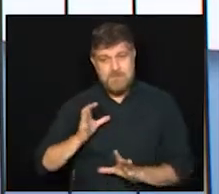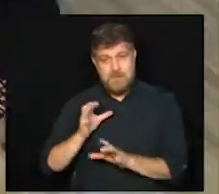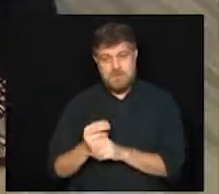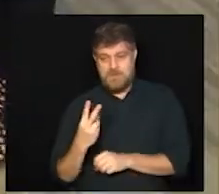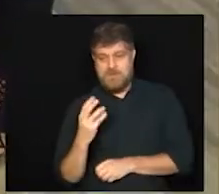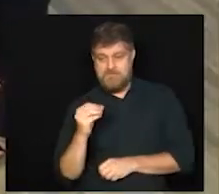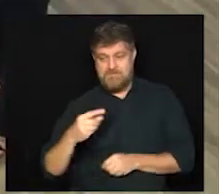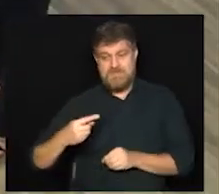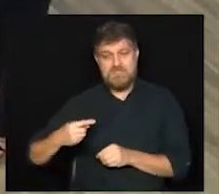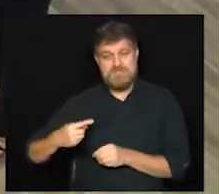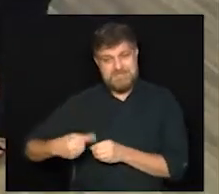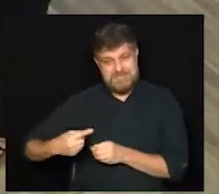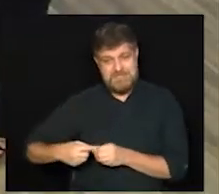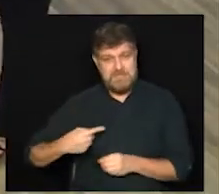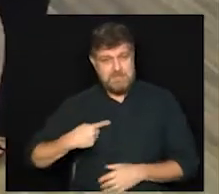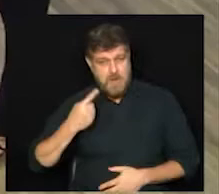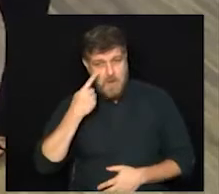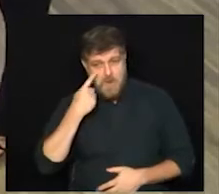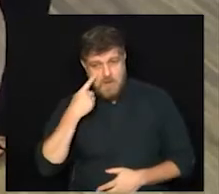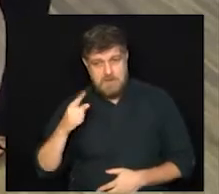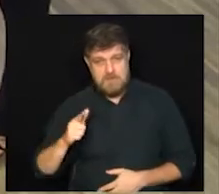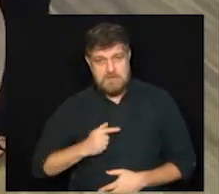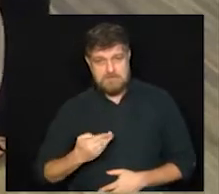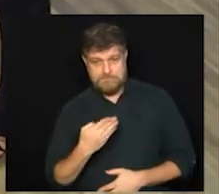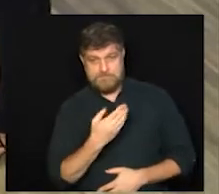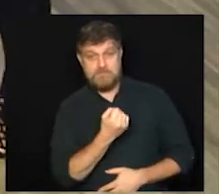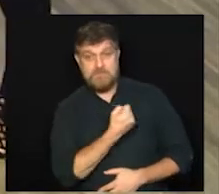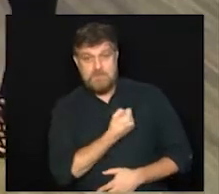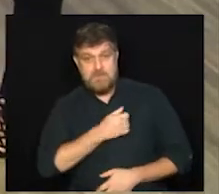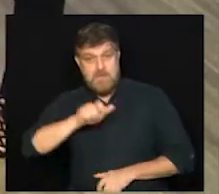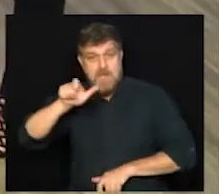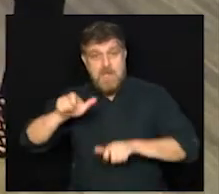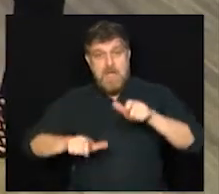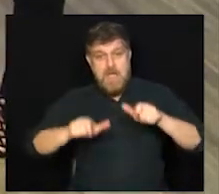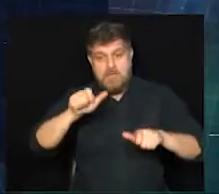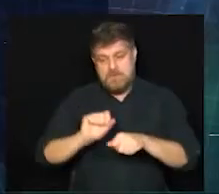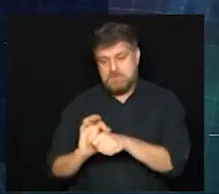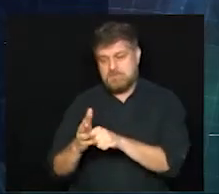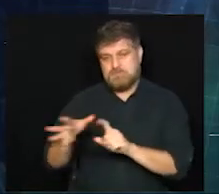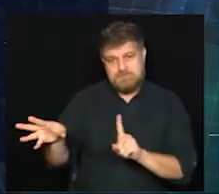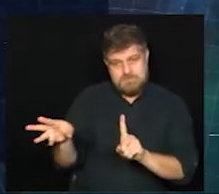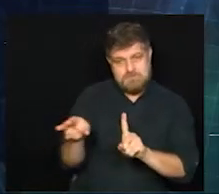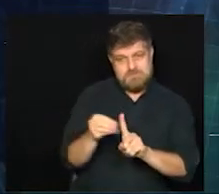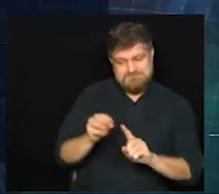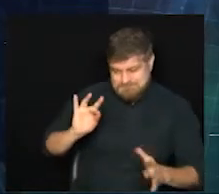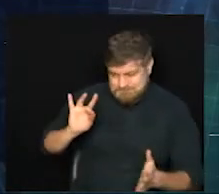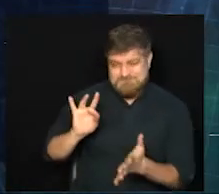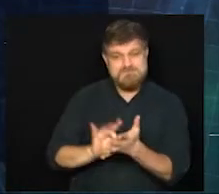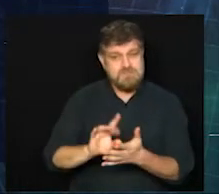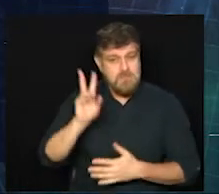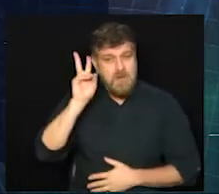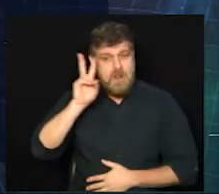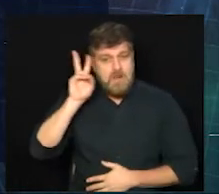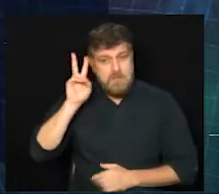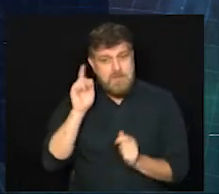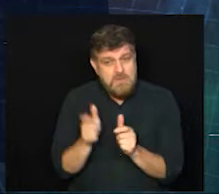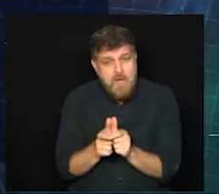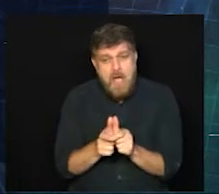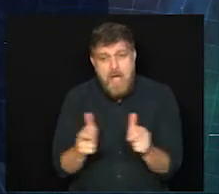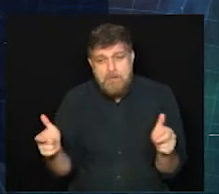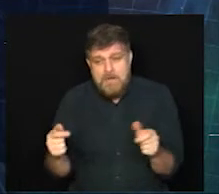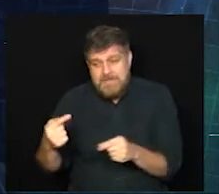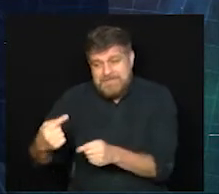municípios. Olha só. Na nossa região, 258 mil, 491 casos. Lembrando que a maioria dos